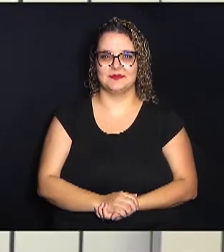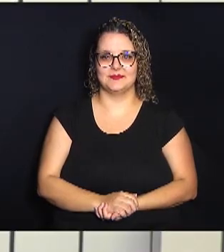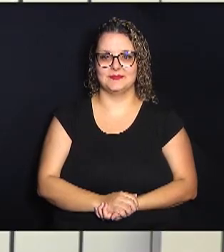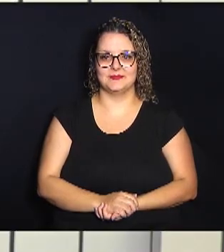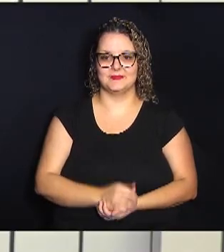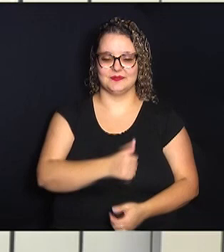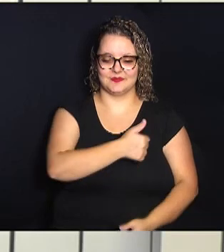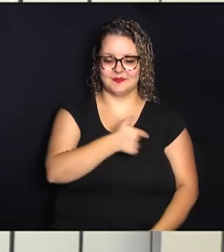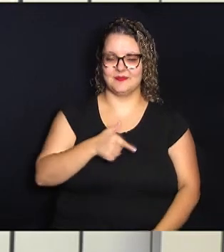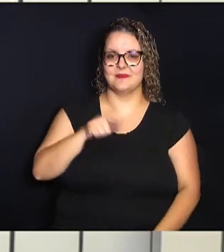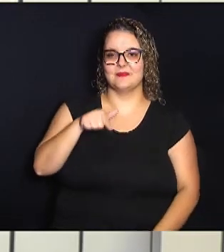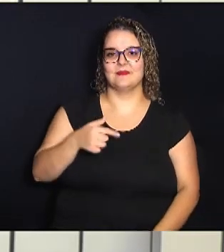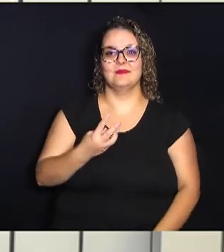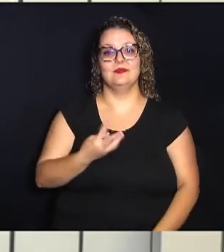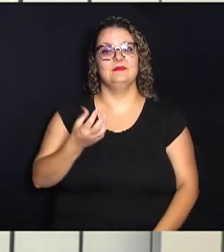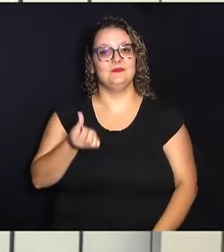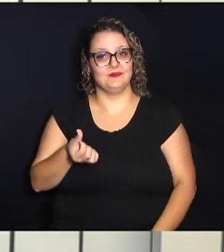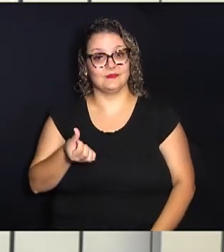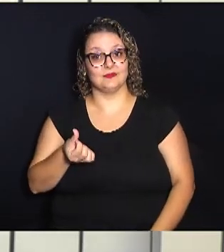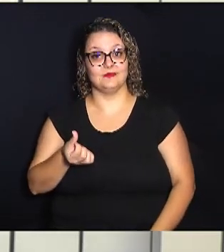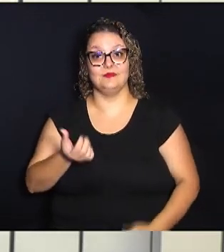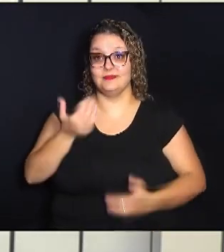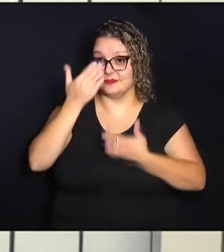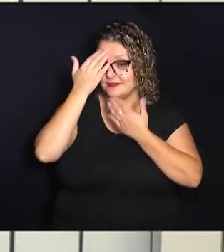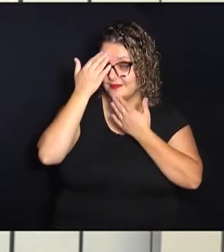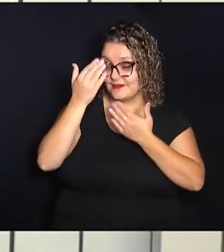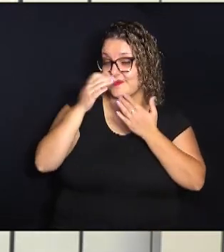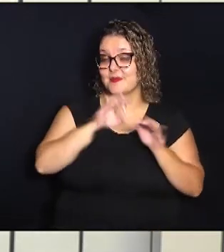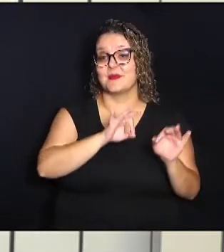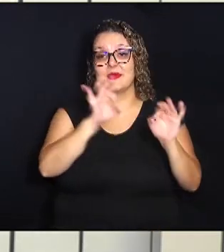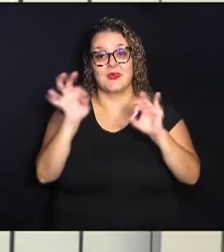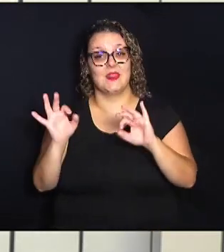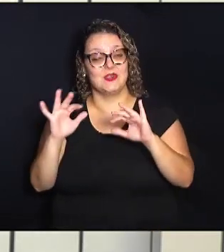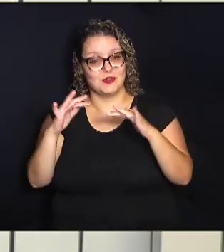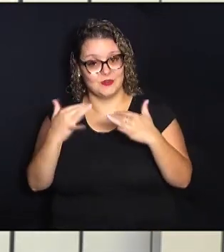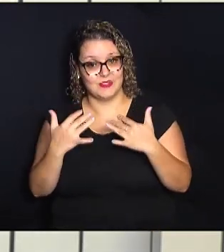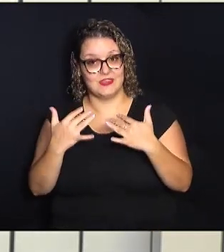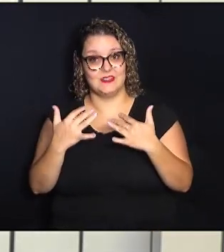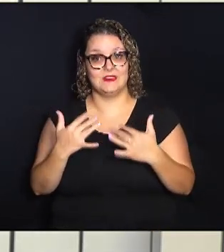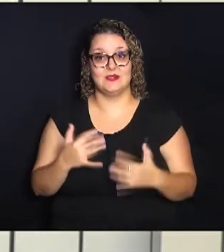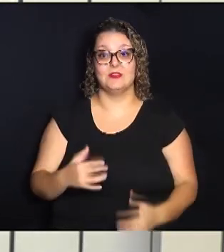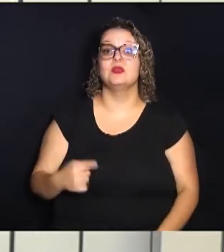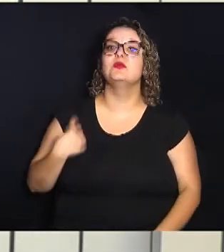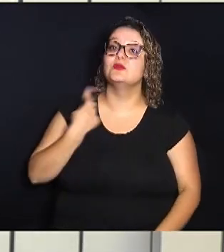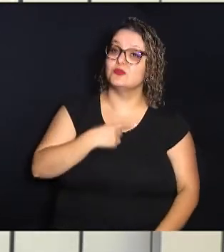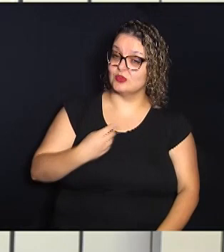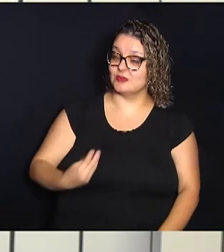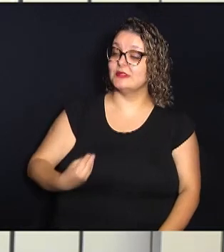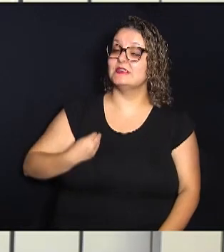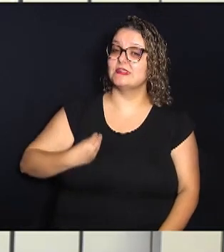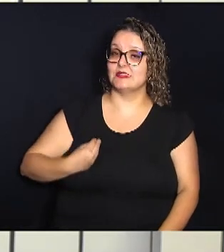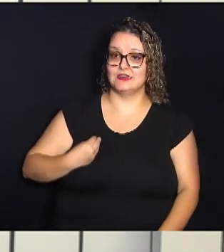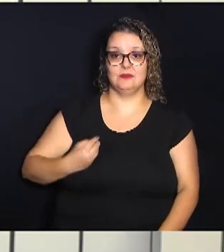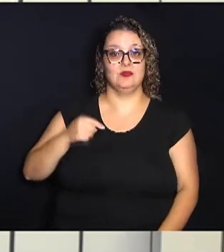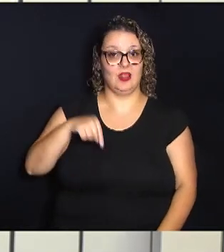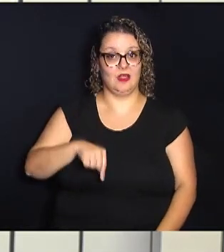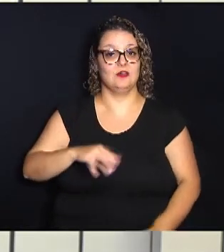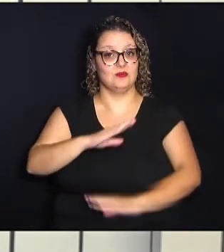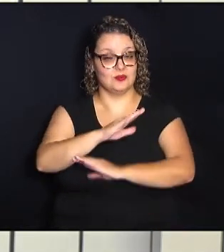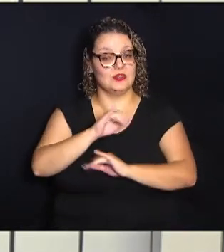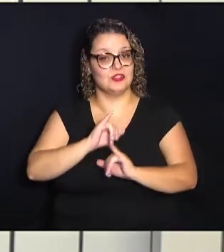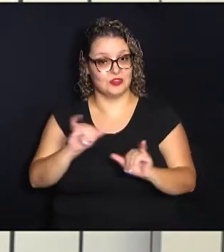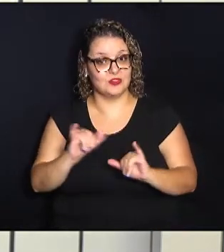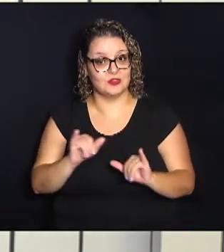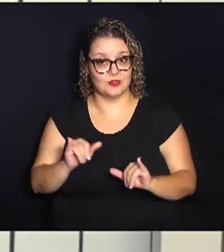Meio dia, mais 36 minutos. Muito obrigado pela sua companhia, pela sua audiência. Estamos ao vivo aqui no Jornal Câmara